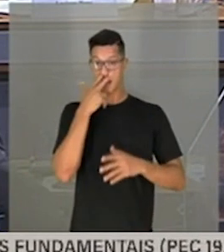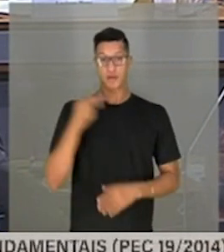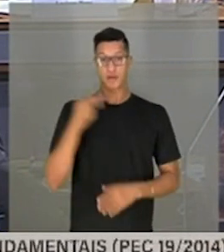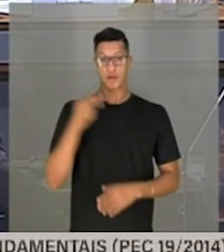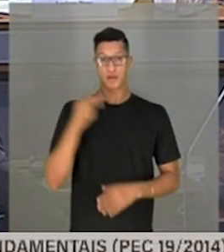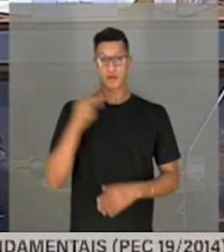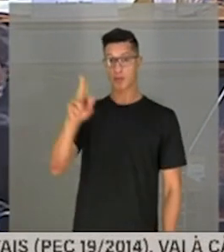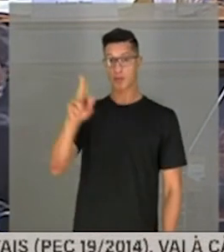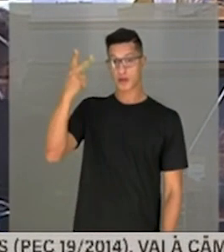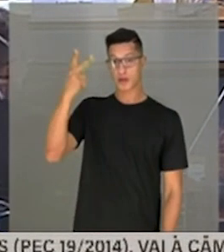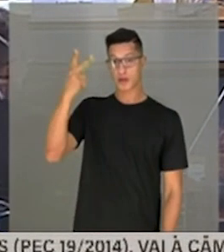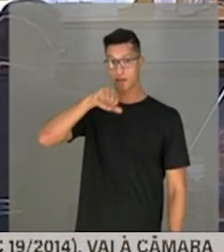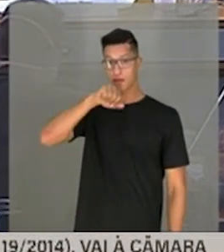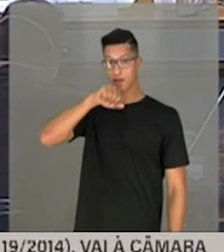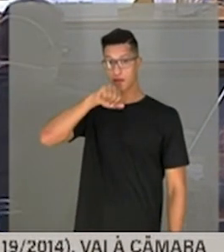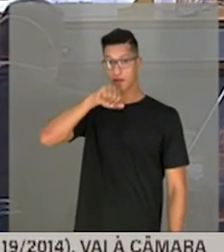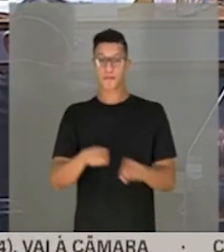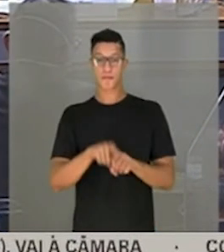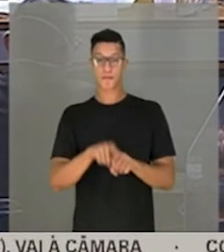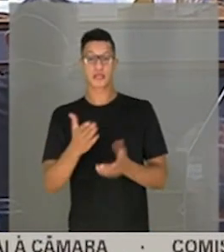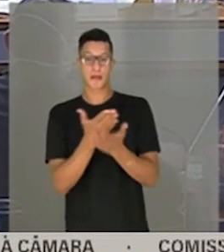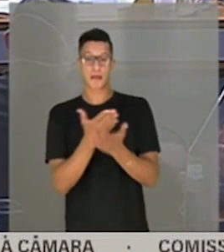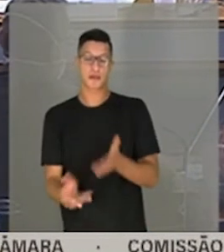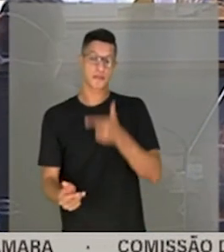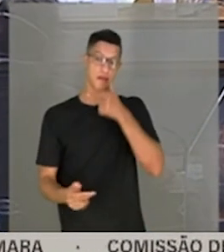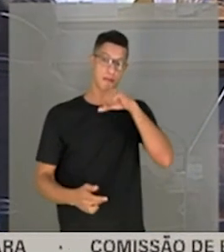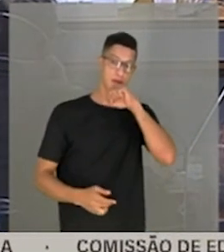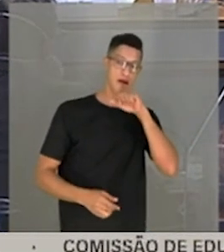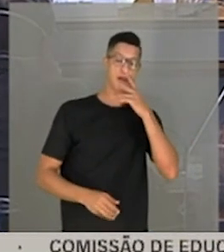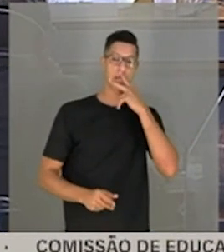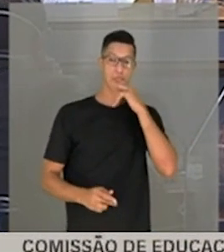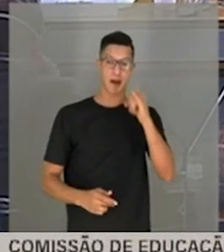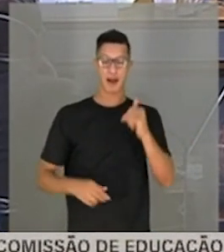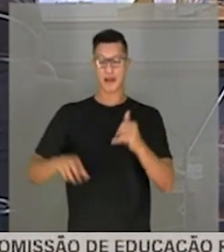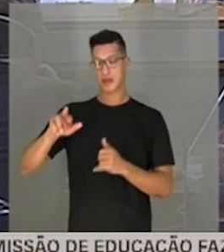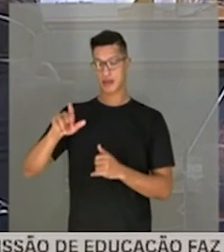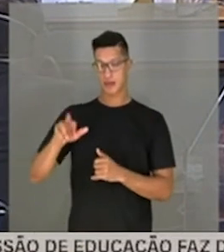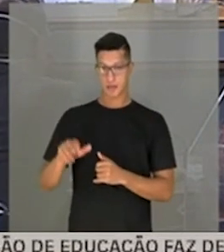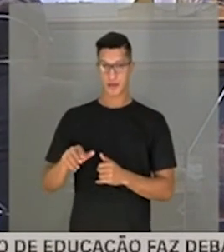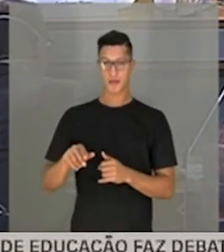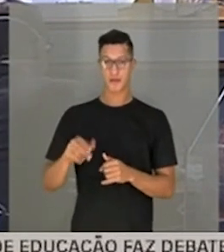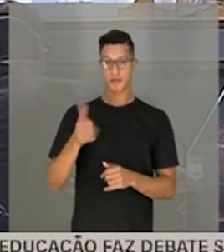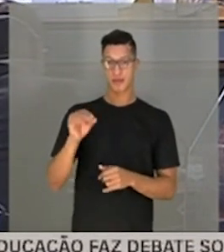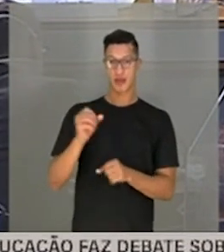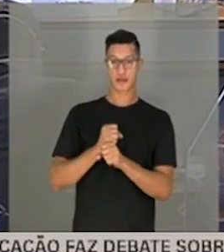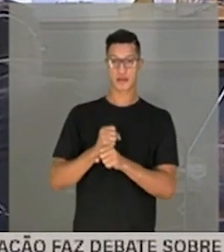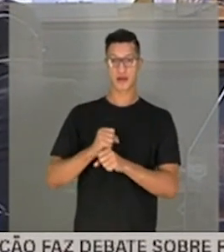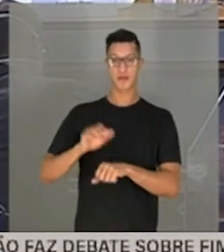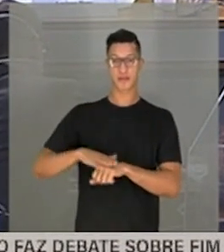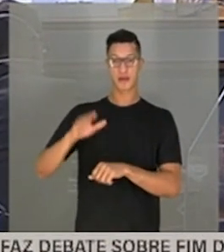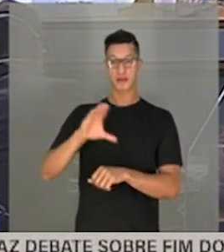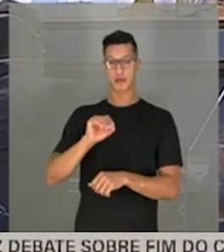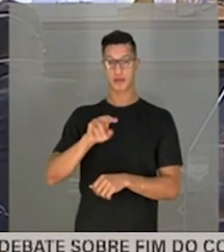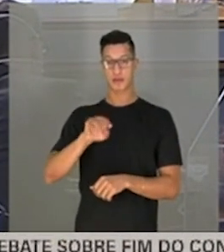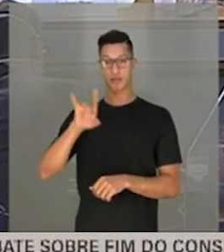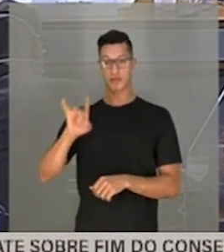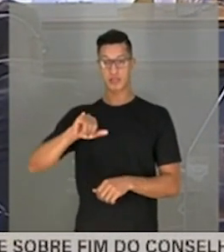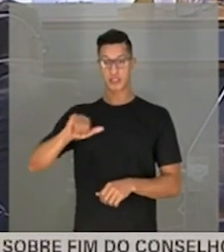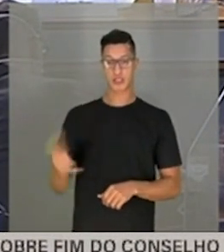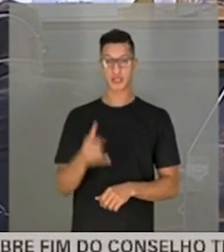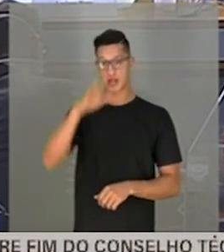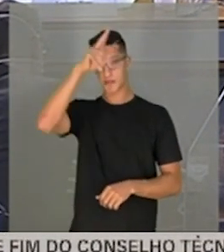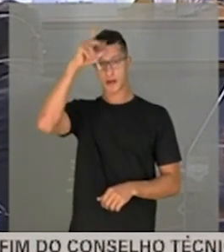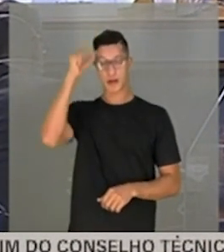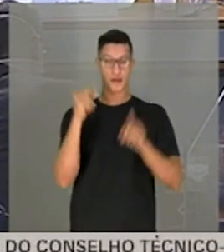o nome da sua mãe. Eu também já perdi minha mãe, já perdi meu pai, perdi um irmão, 10 anos mais novo nessa Covid, em janeiro desse ano, em